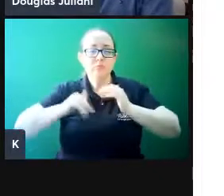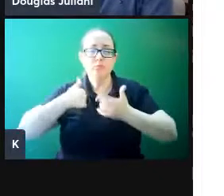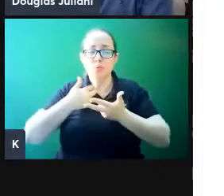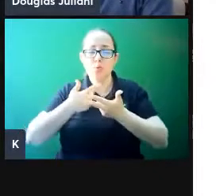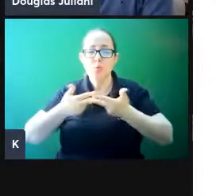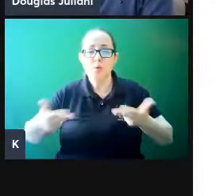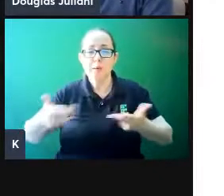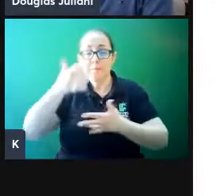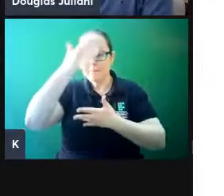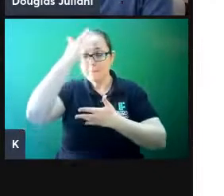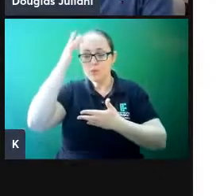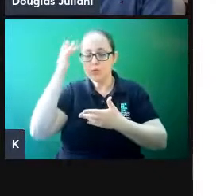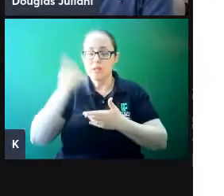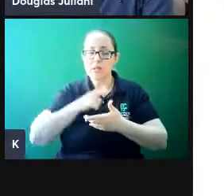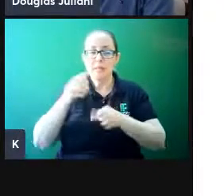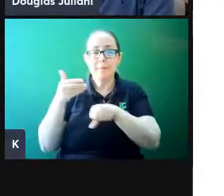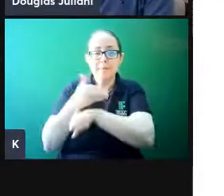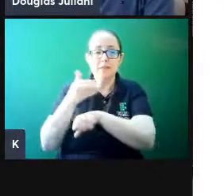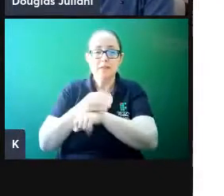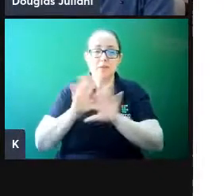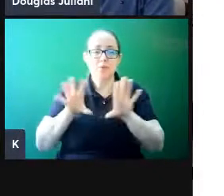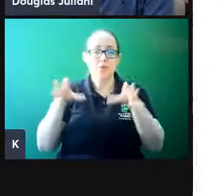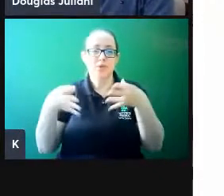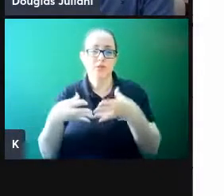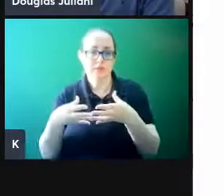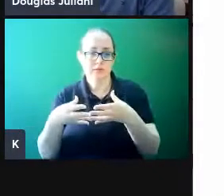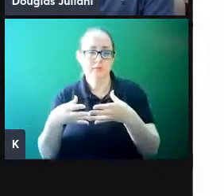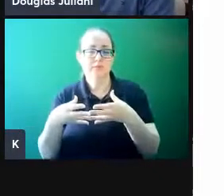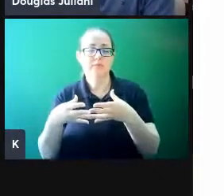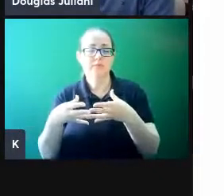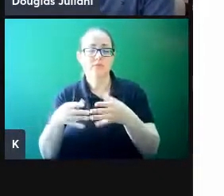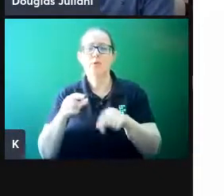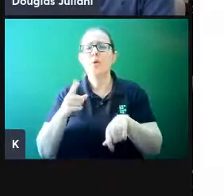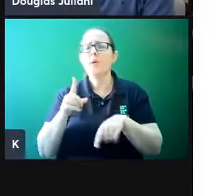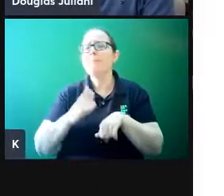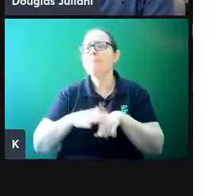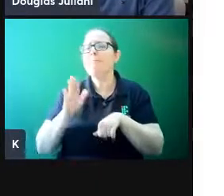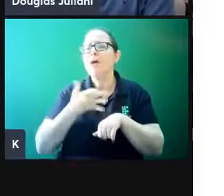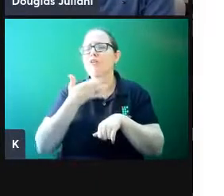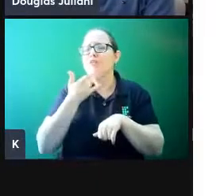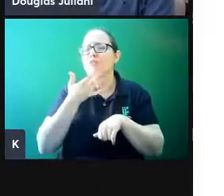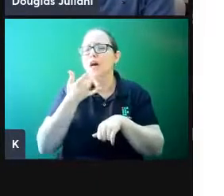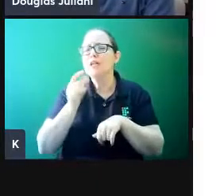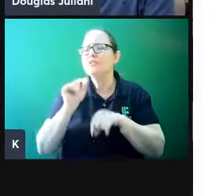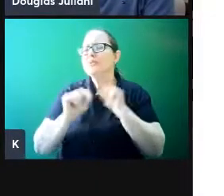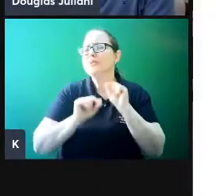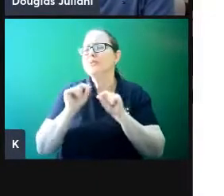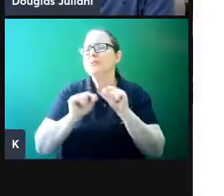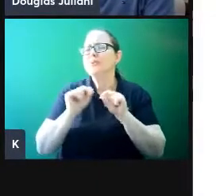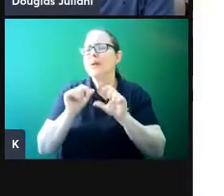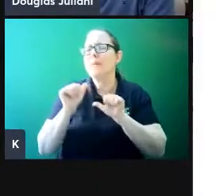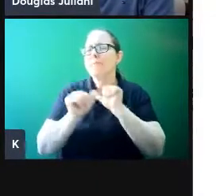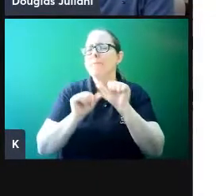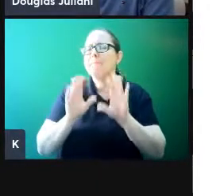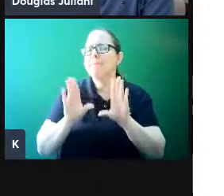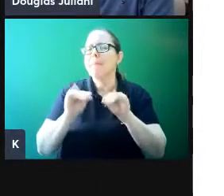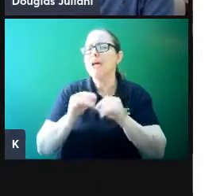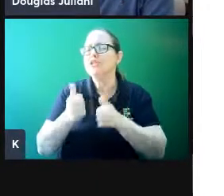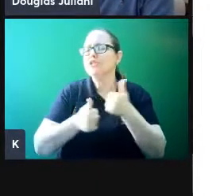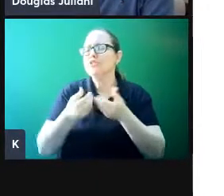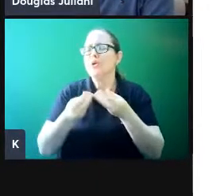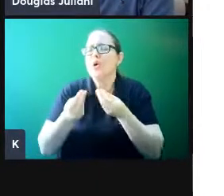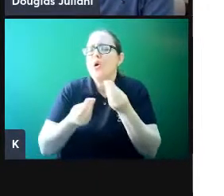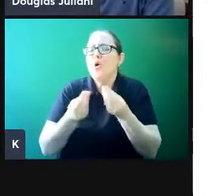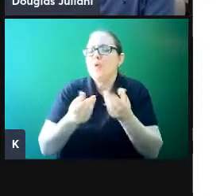fazem parte daquela organização. O que é mais fácil de mexer? O que vocês acham que mais fácil da organização mexer?